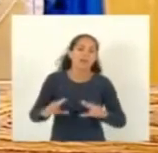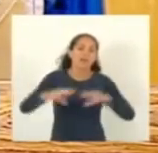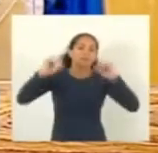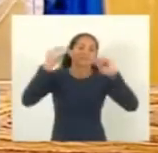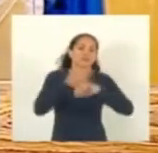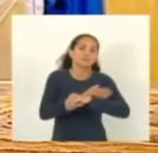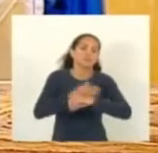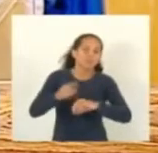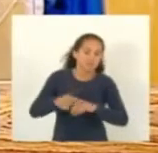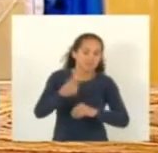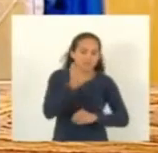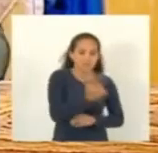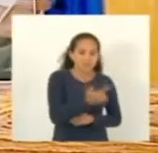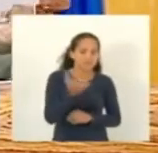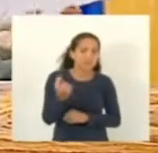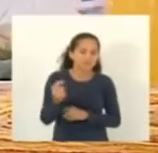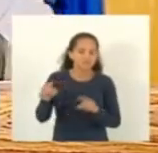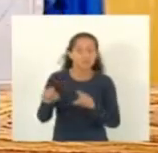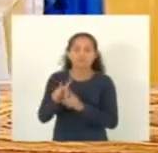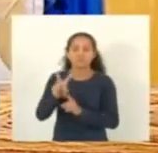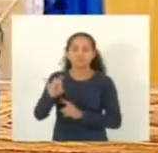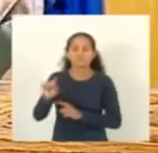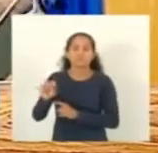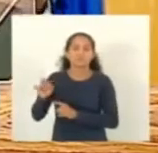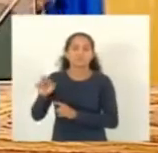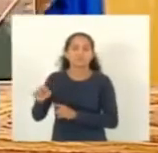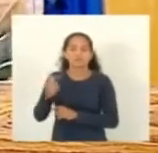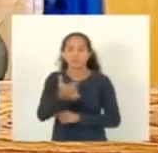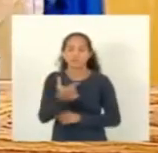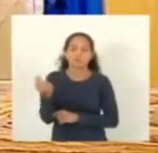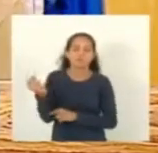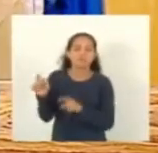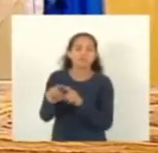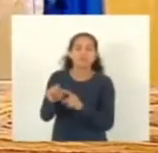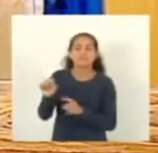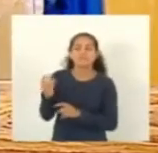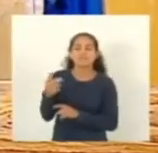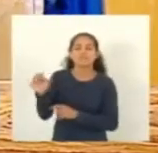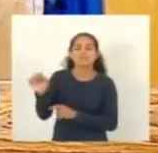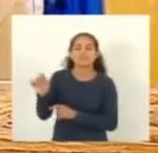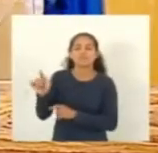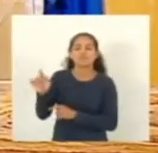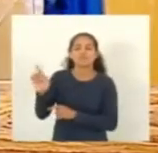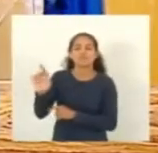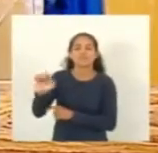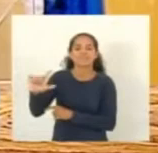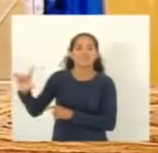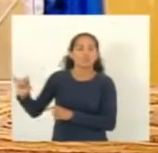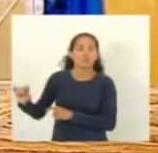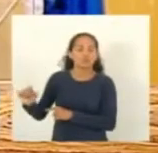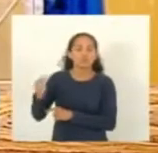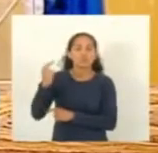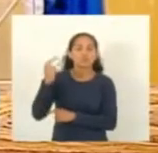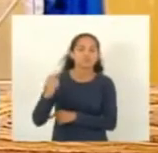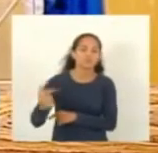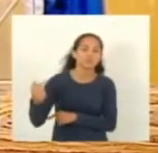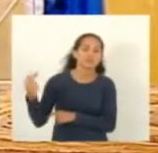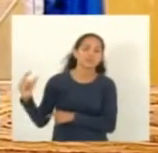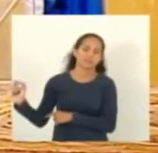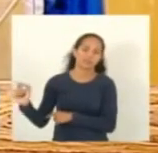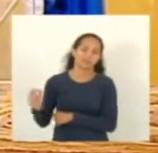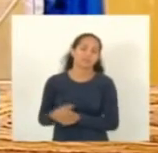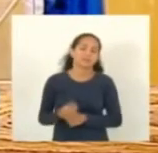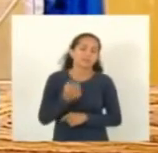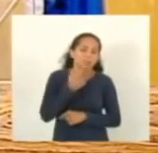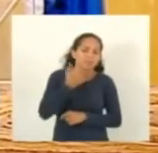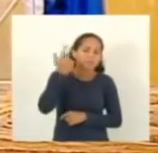Vista Mar, 200. E São Geraldo, 170. Nós fizemos aí, doutor Ercos, uma série de indicações agora recentemente